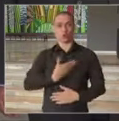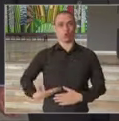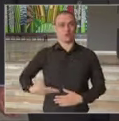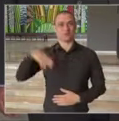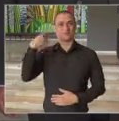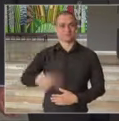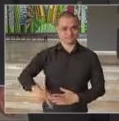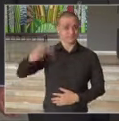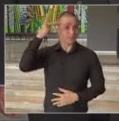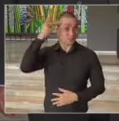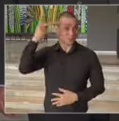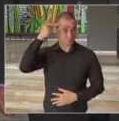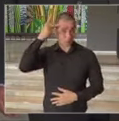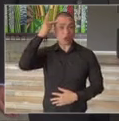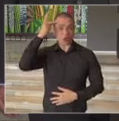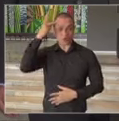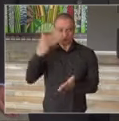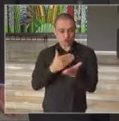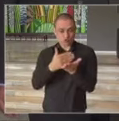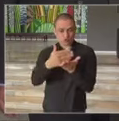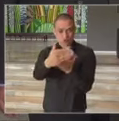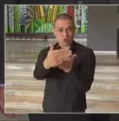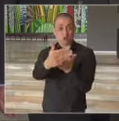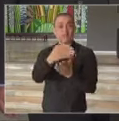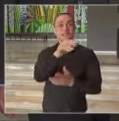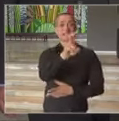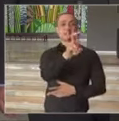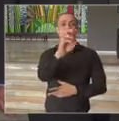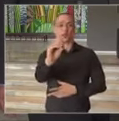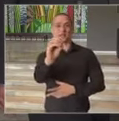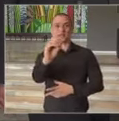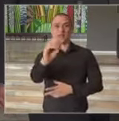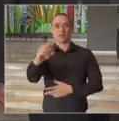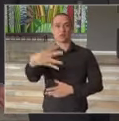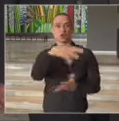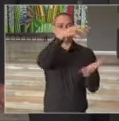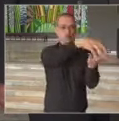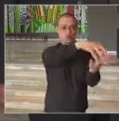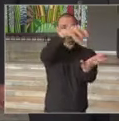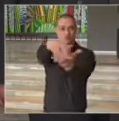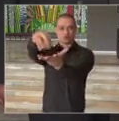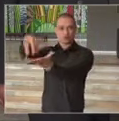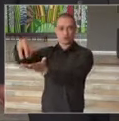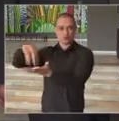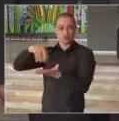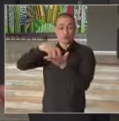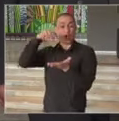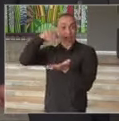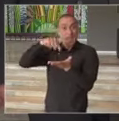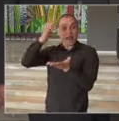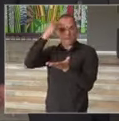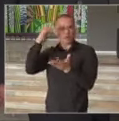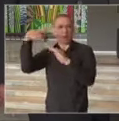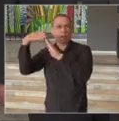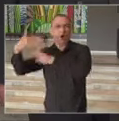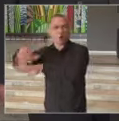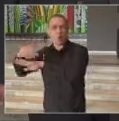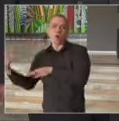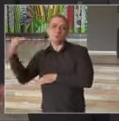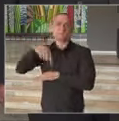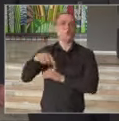Estado de São Paulo implanta 50 novos centros de acolhida para pessoas em situação de rua.